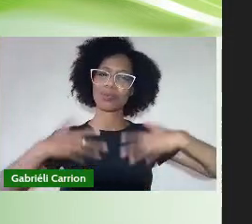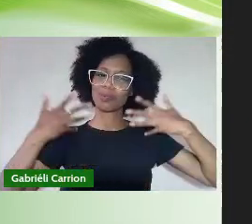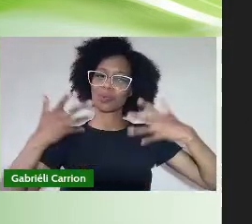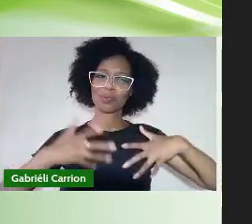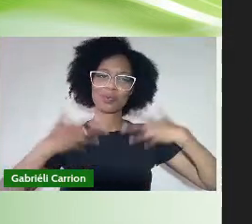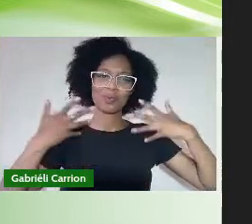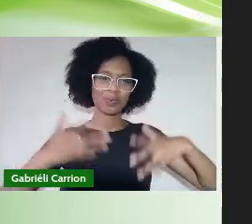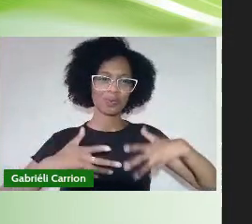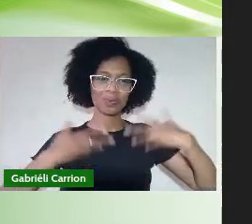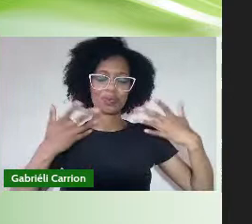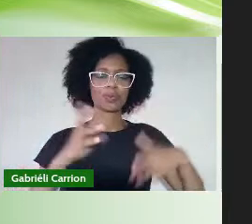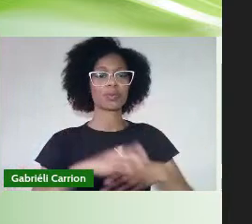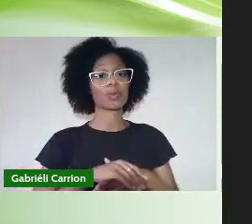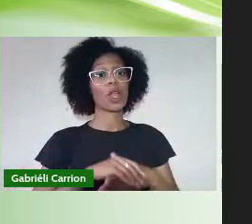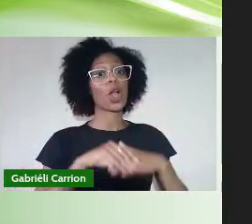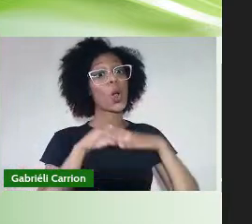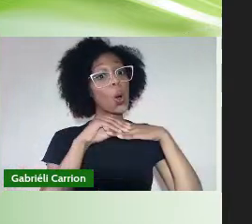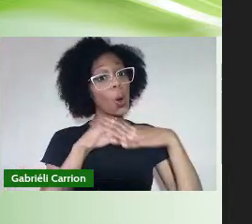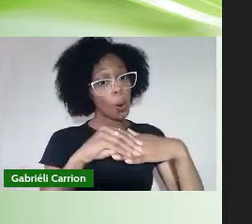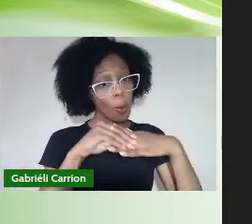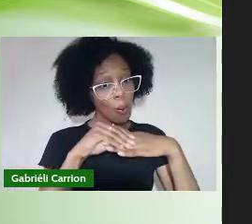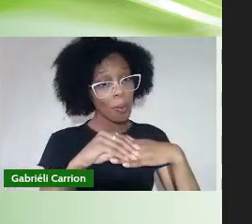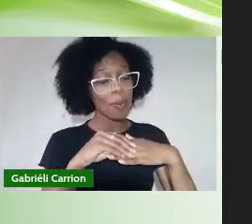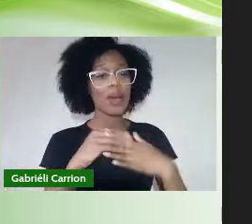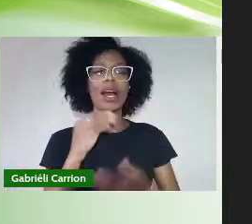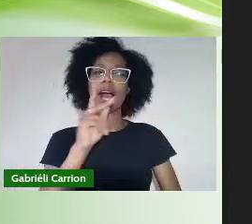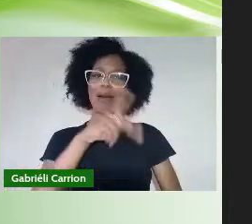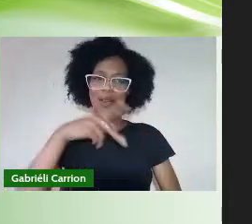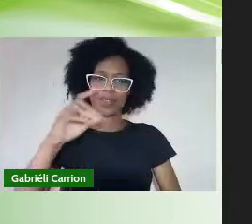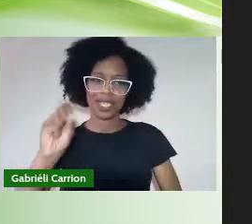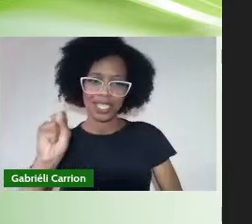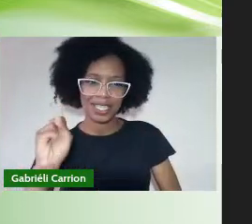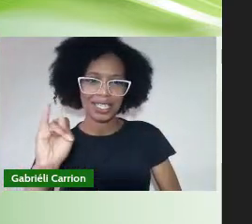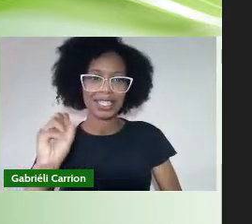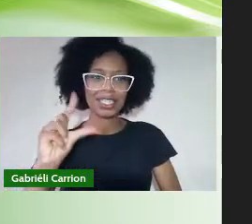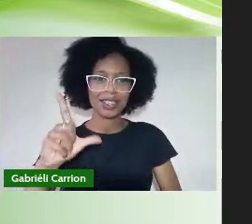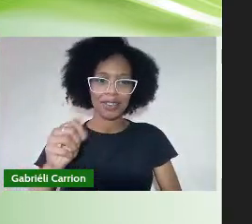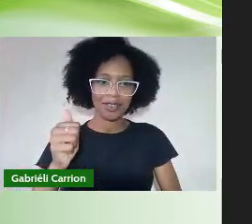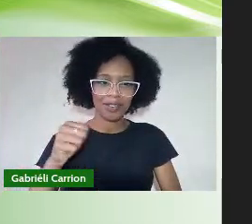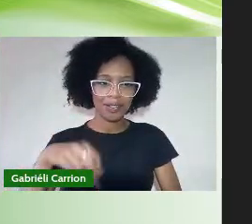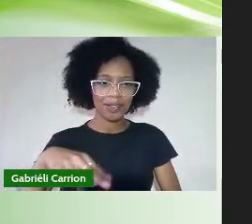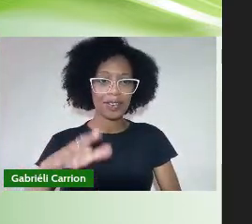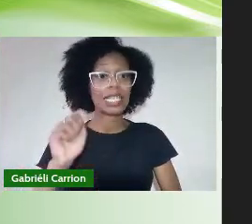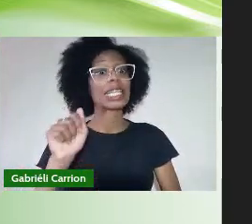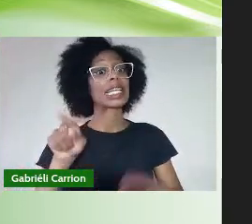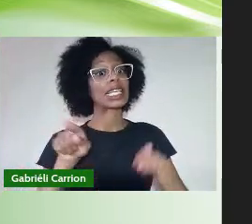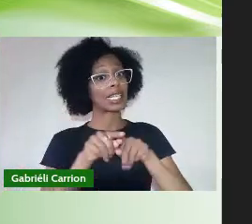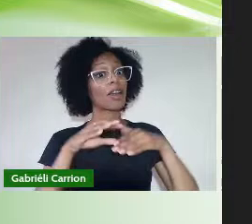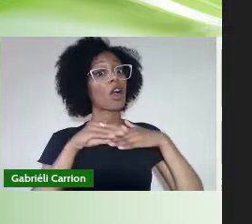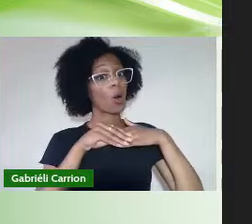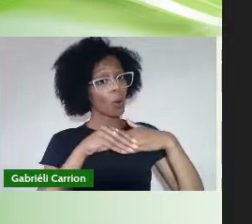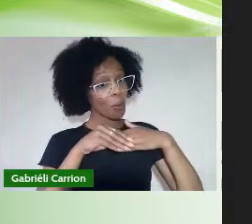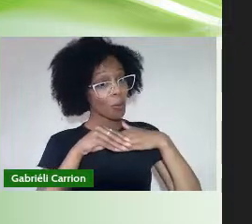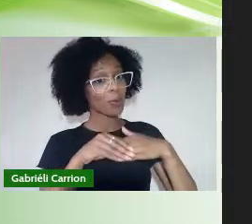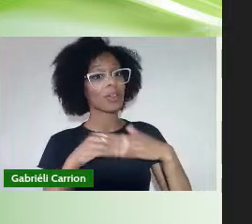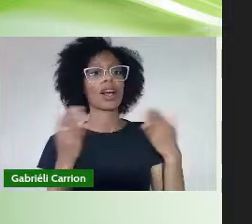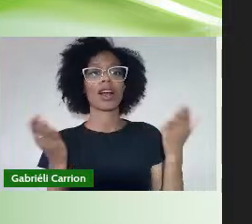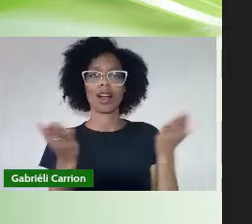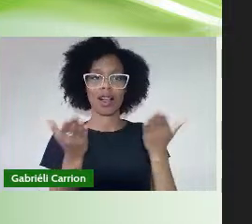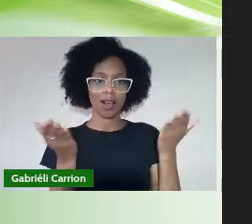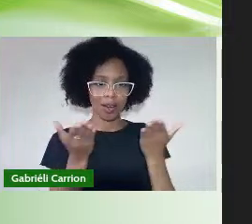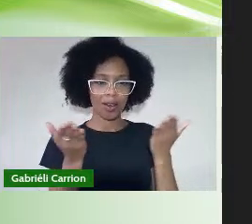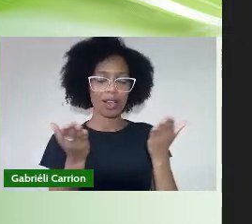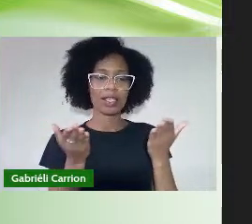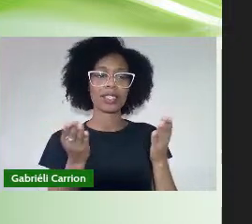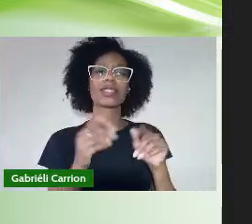Cumprimento A professora Silvana Diretora do Campus De Aguarão E ao Cumprimentá-la Estendo Os meus Cumprimentos As